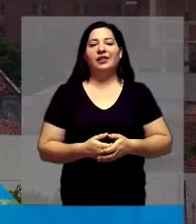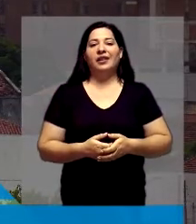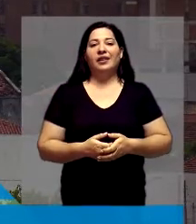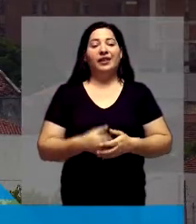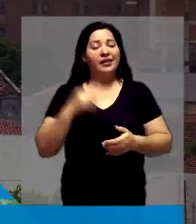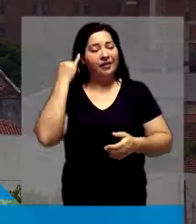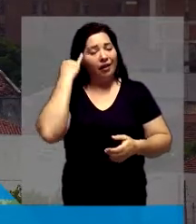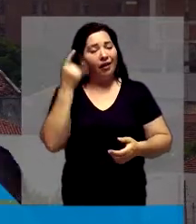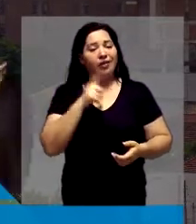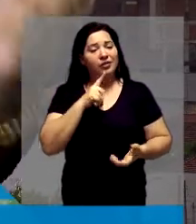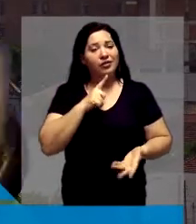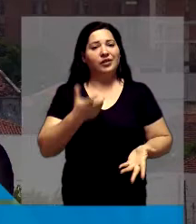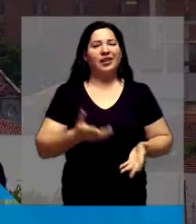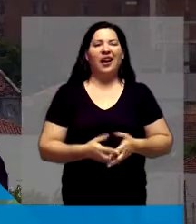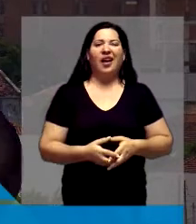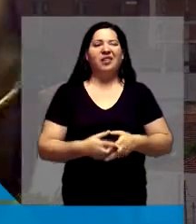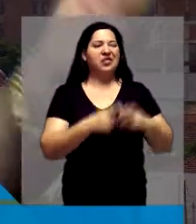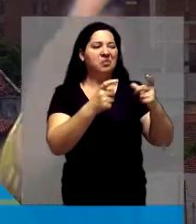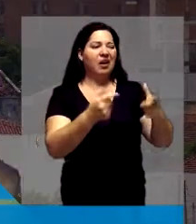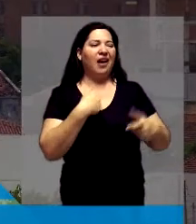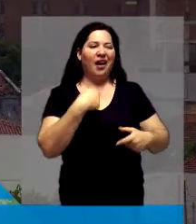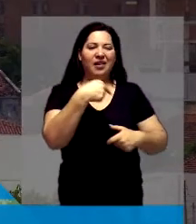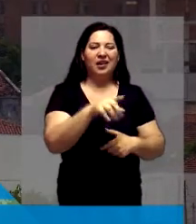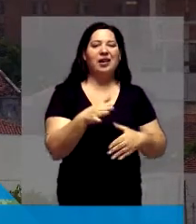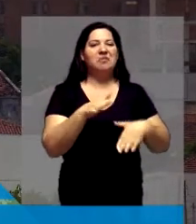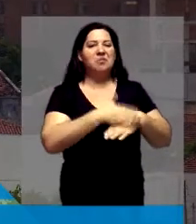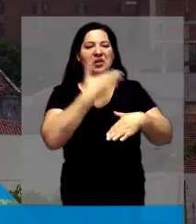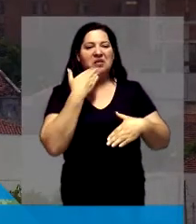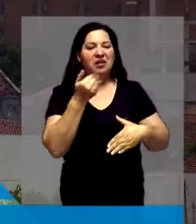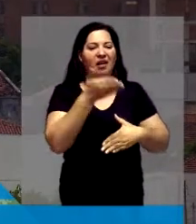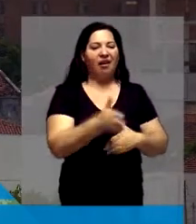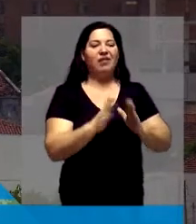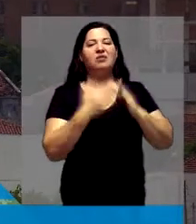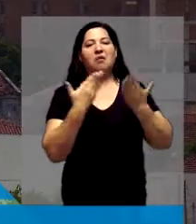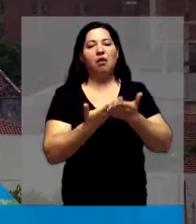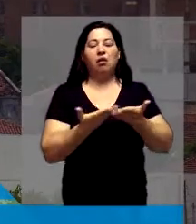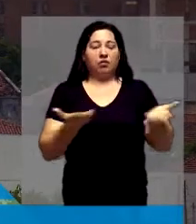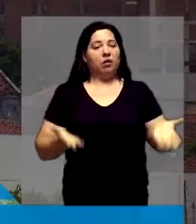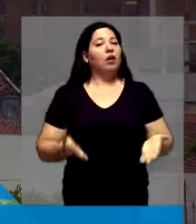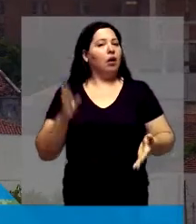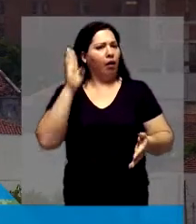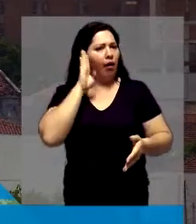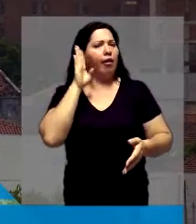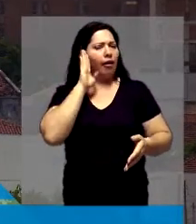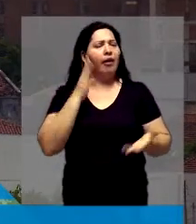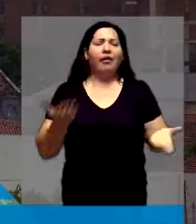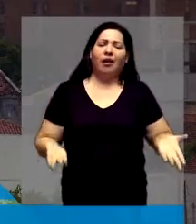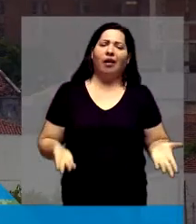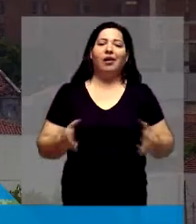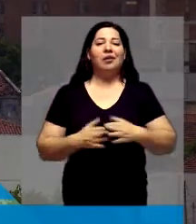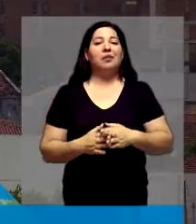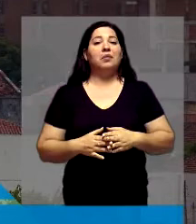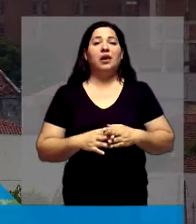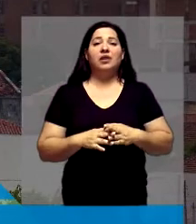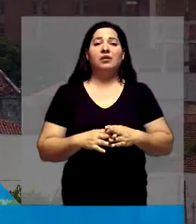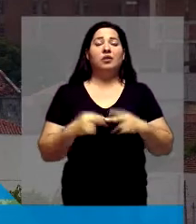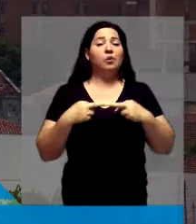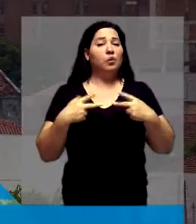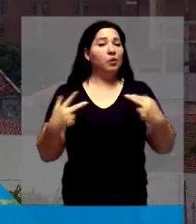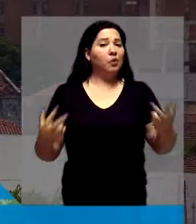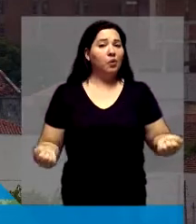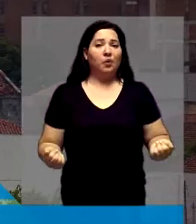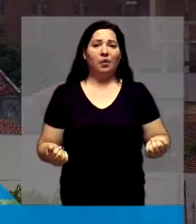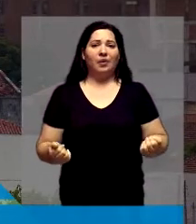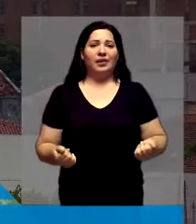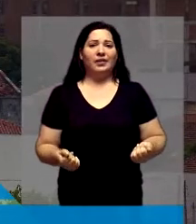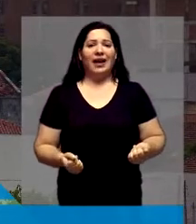bairro, falar, ó, eu quero fazer um projeto de melhorar essa escola. É legal, claro, e eu também vou correr atrás disso. Só que são coisas que